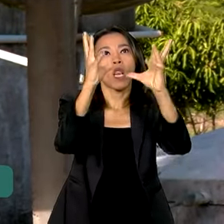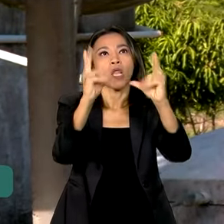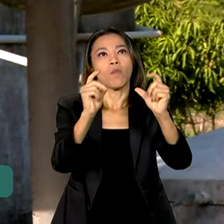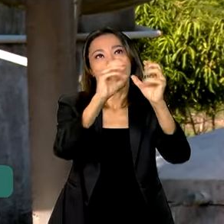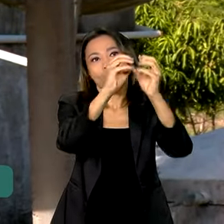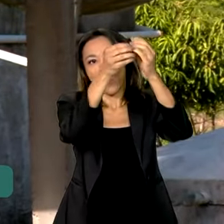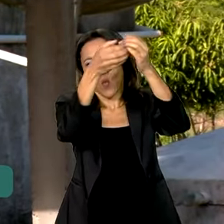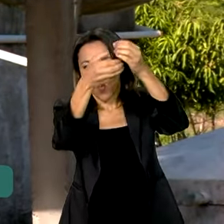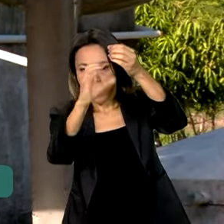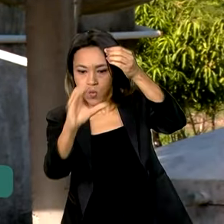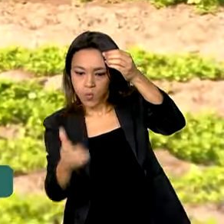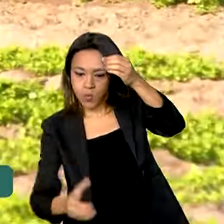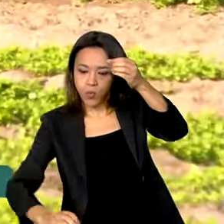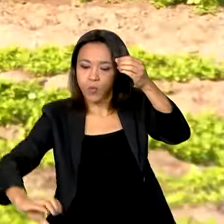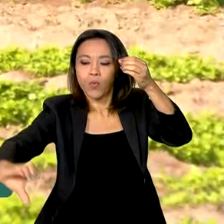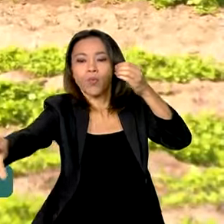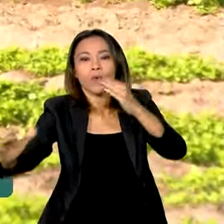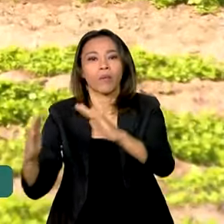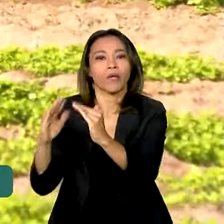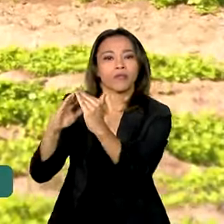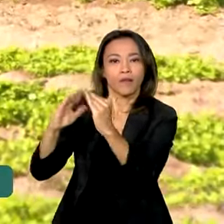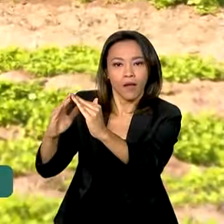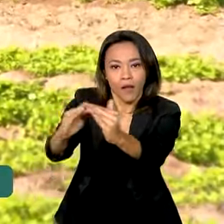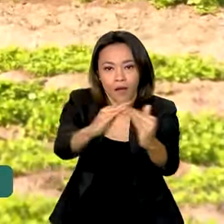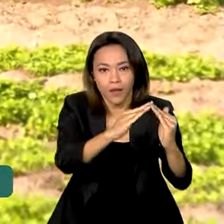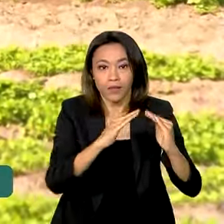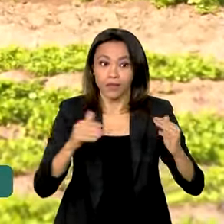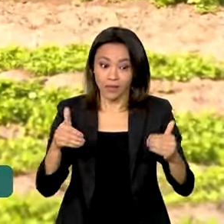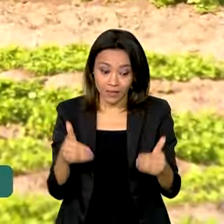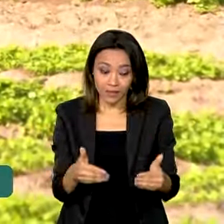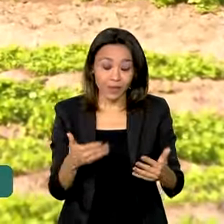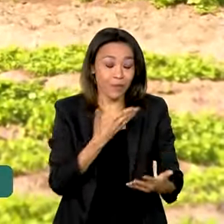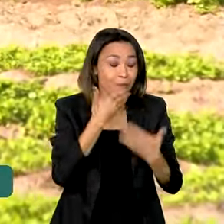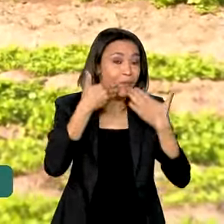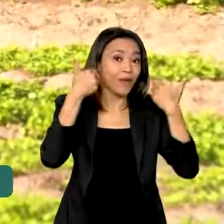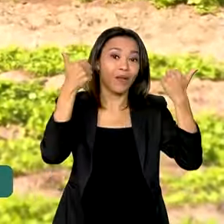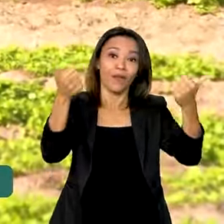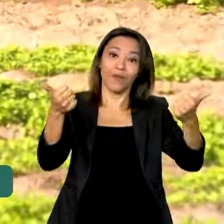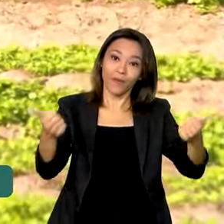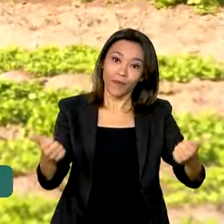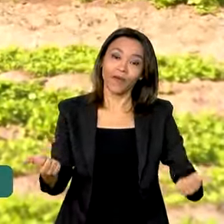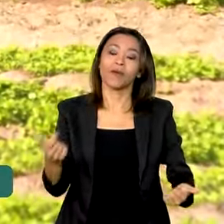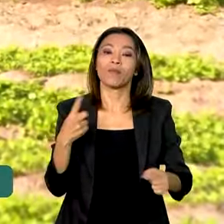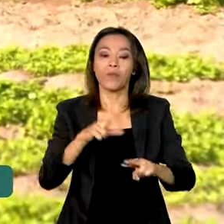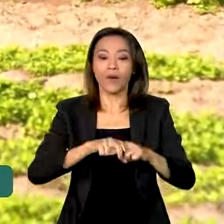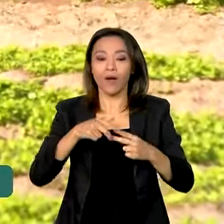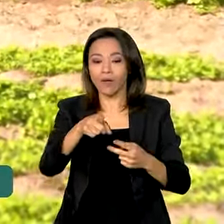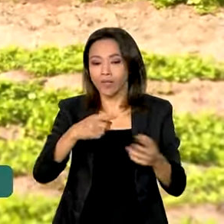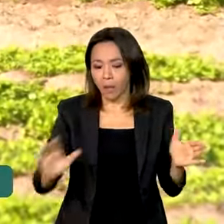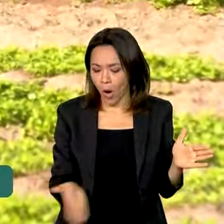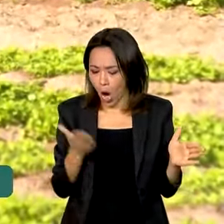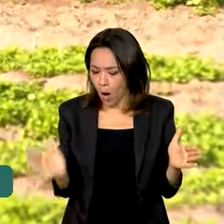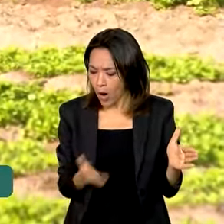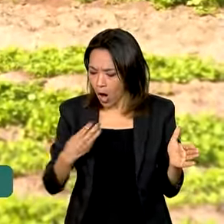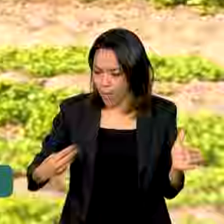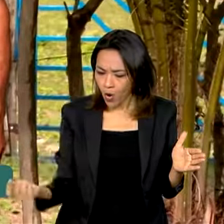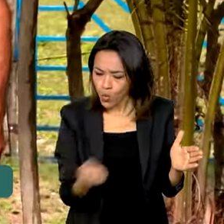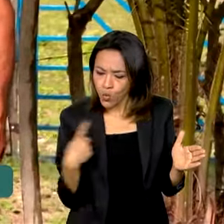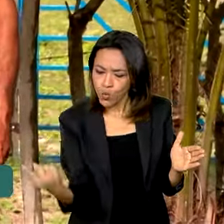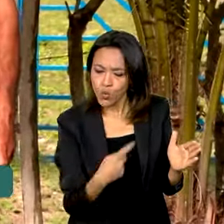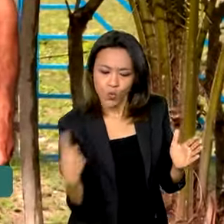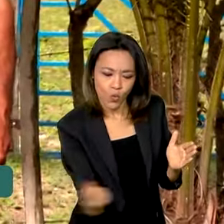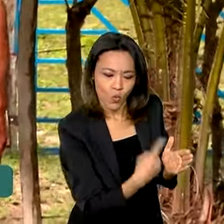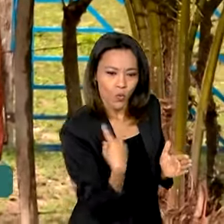a residência. Depois dessa água, melhorou mais ainda por conta da produção que a gente hoje está tendo.